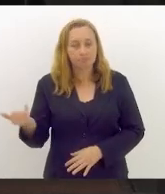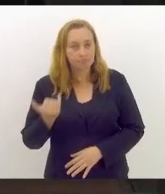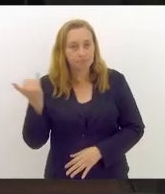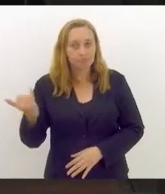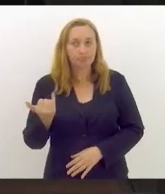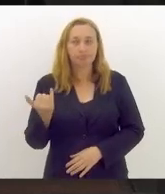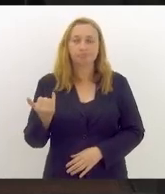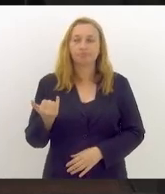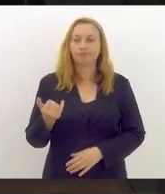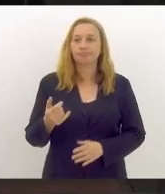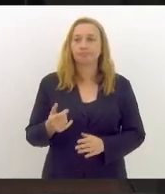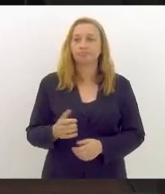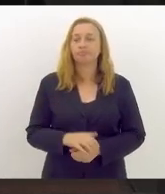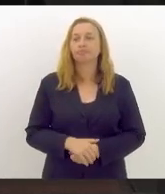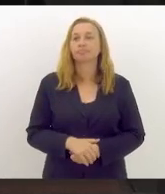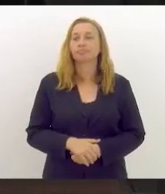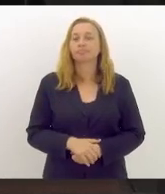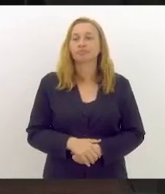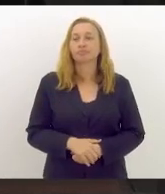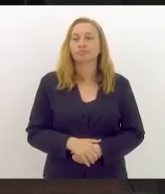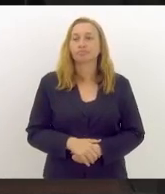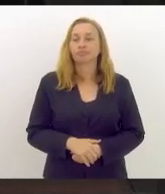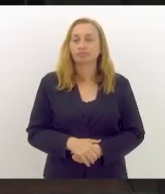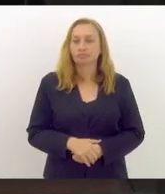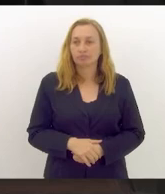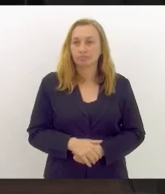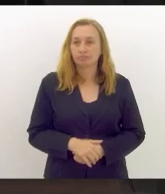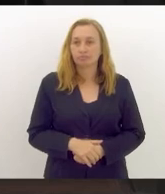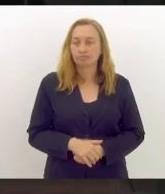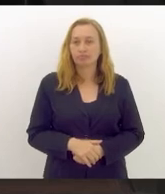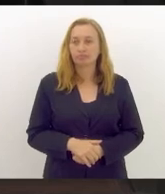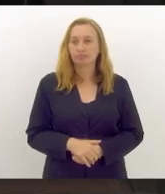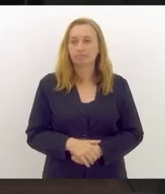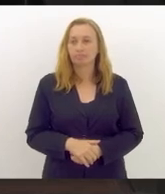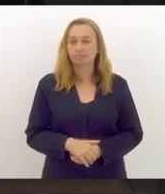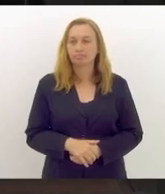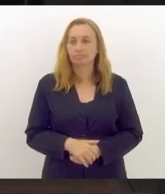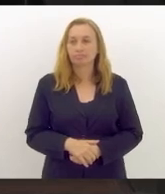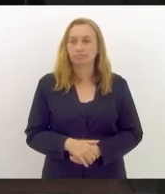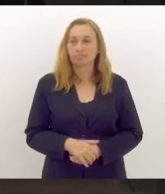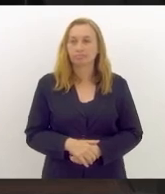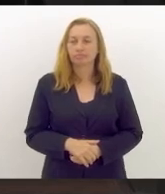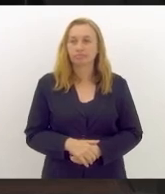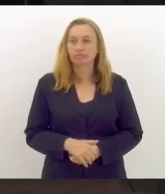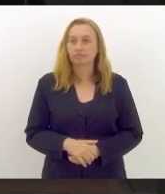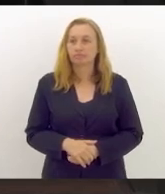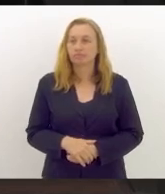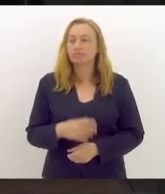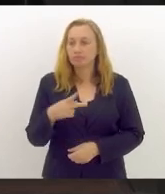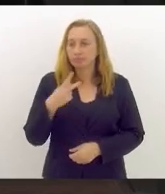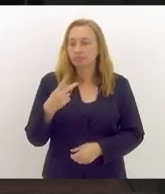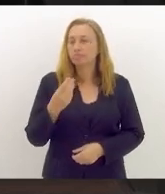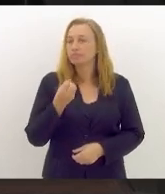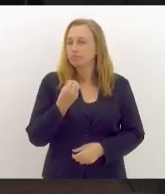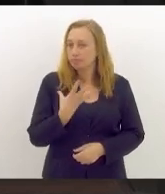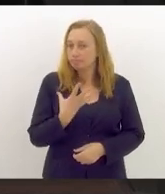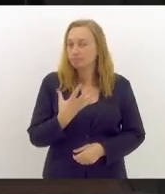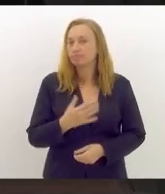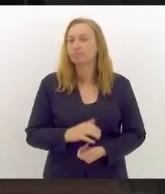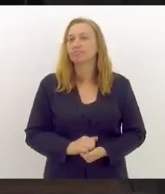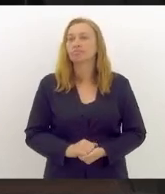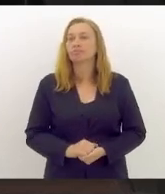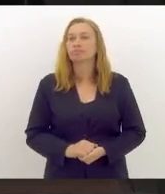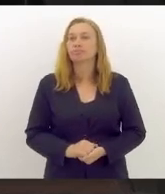comentar os gestos deploráveis, mas quero começar pelos gestos importantes e positivos, meritórios,